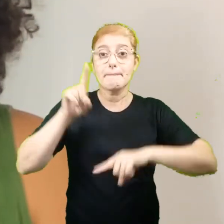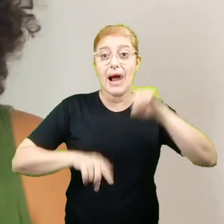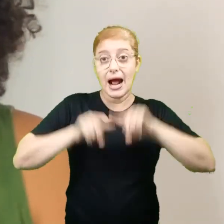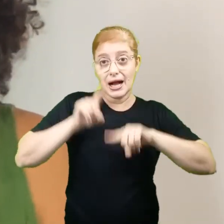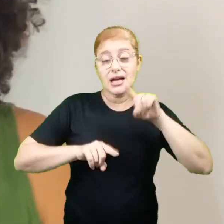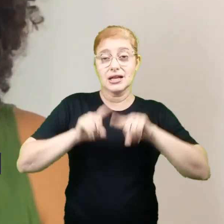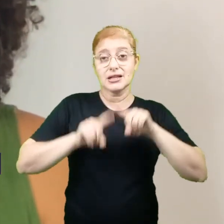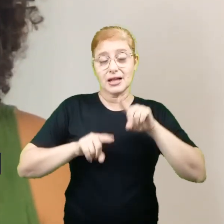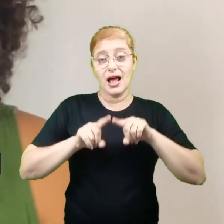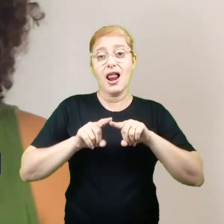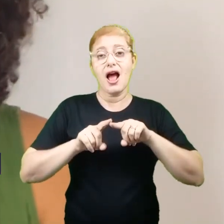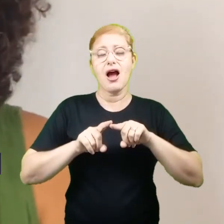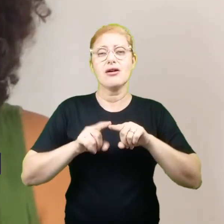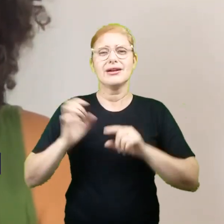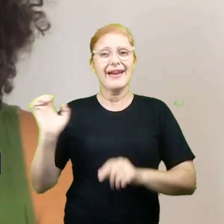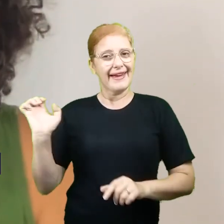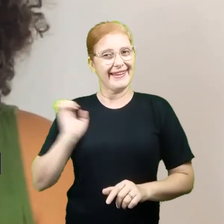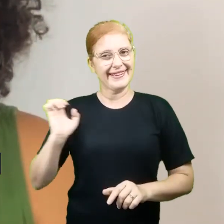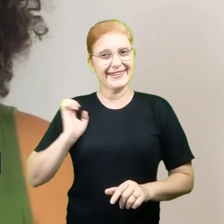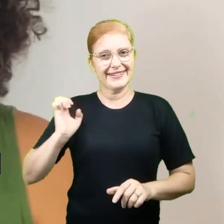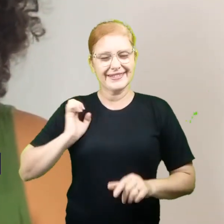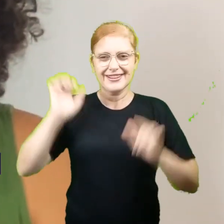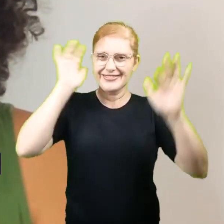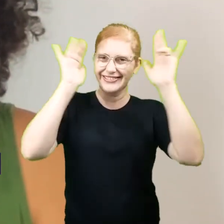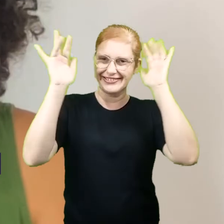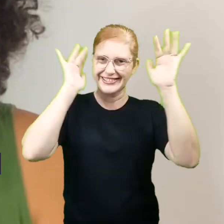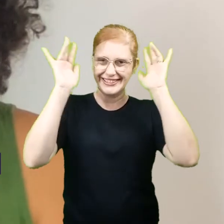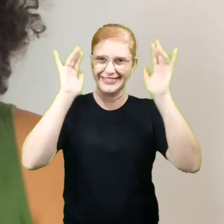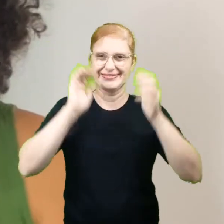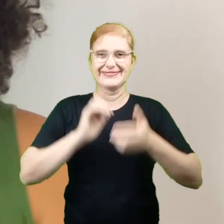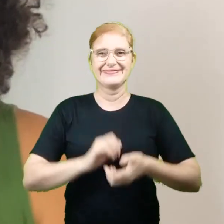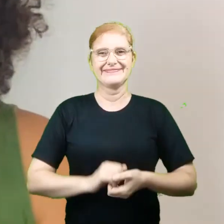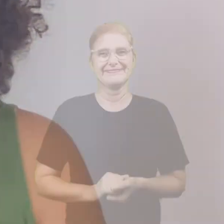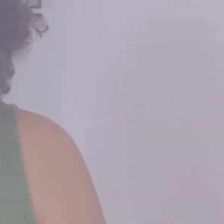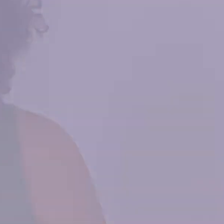materiais que vão enriquecer essa reflexão.